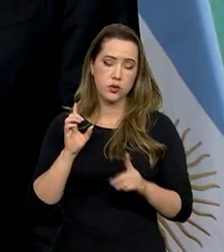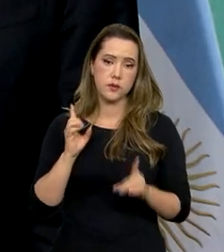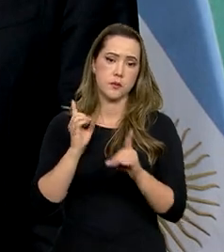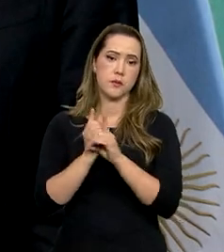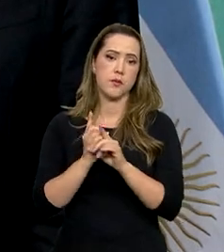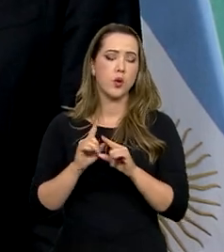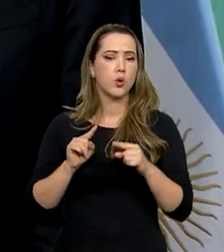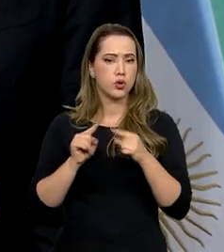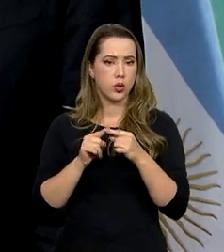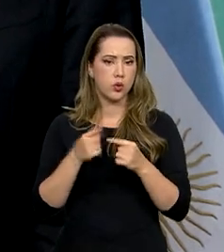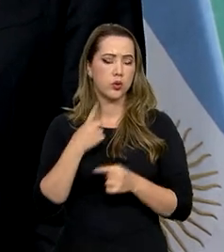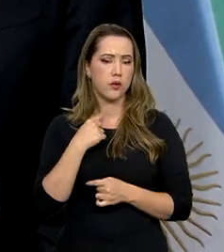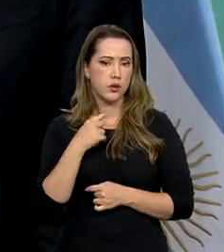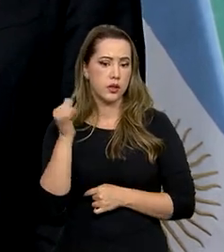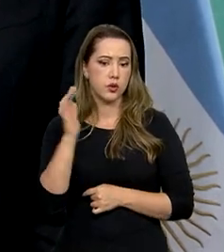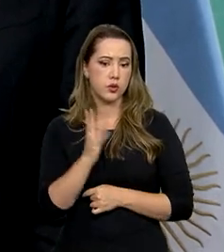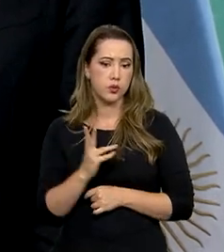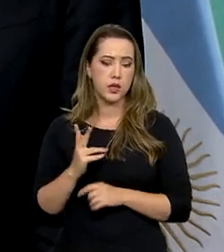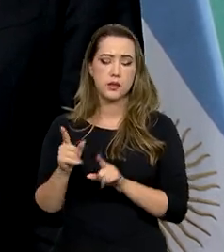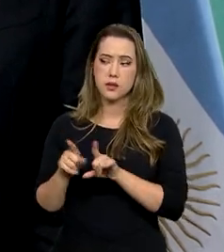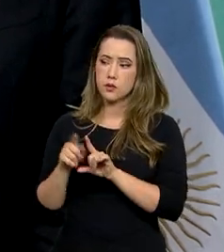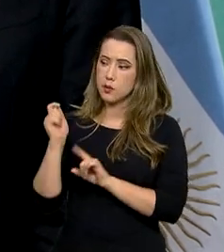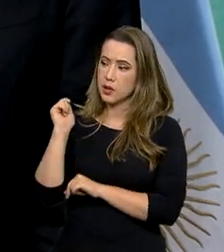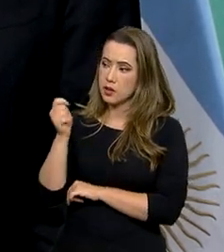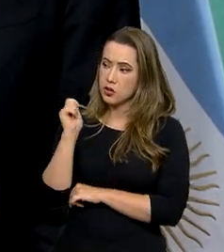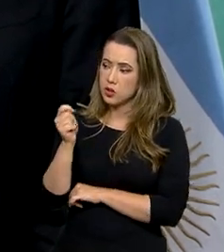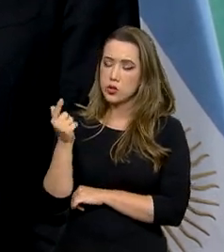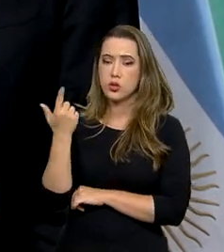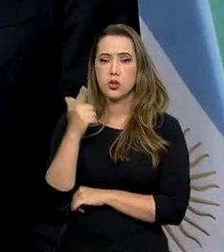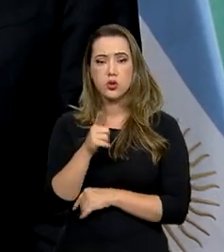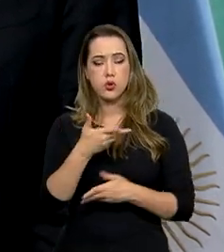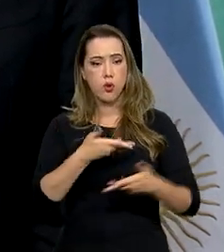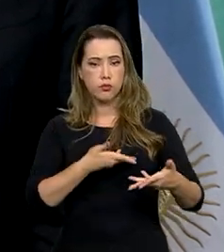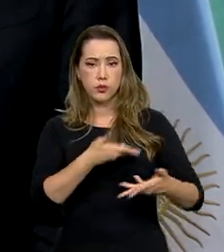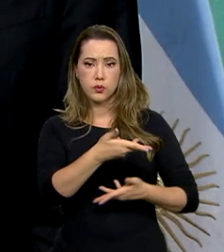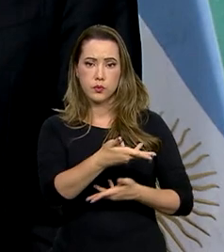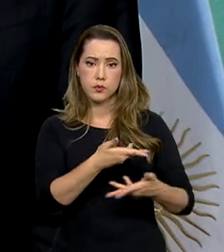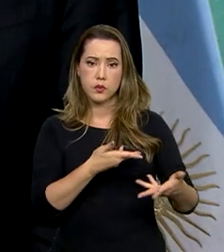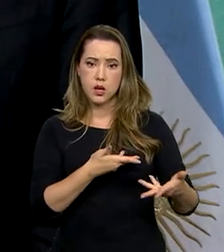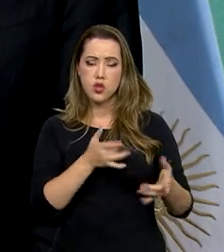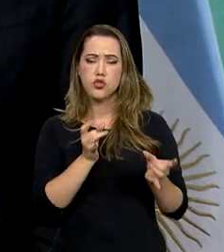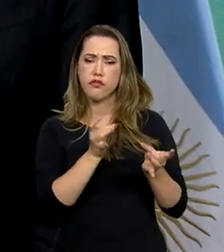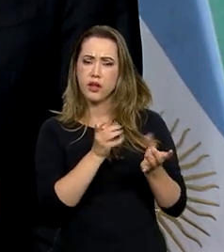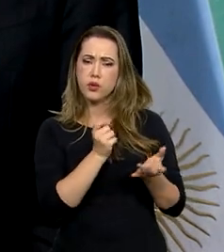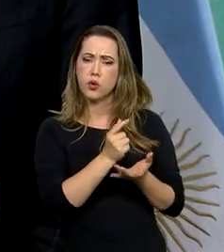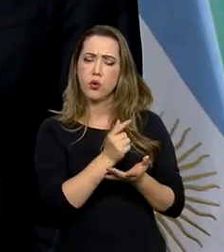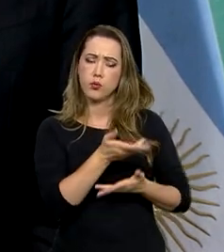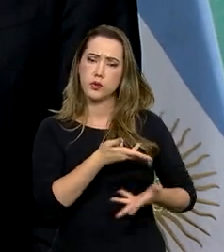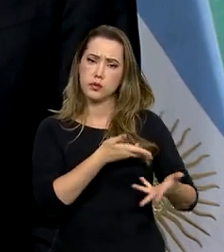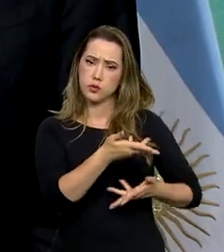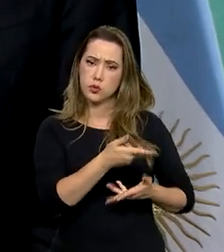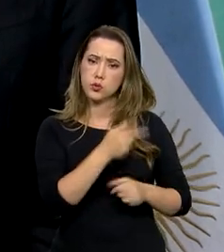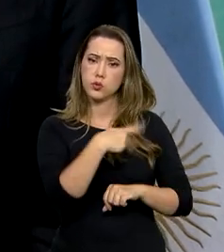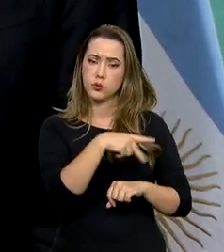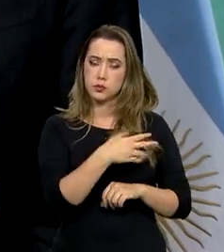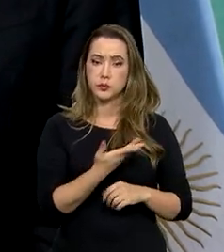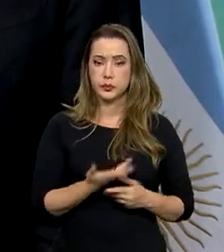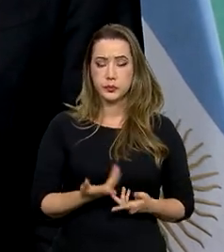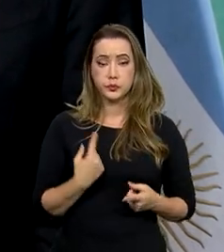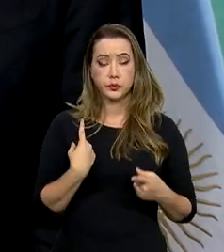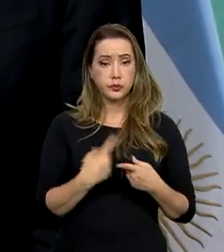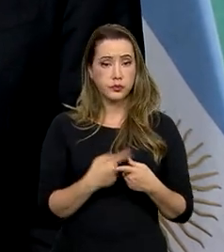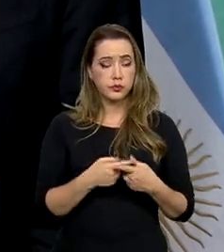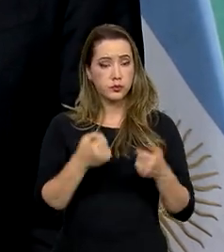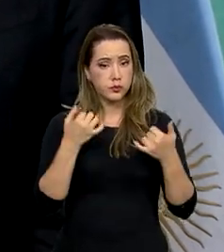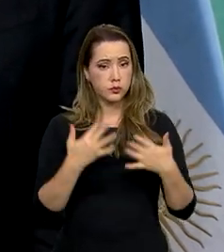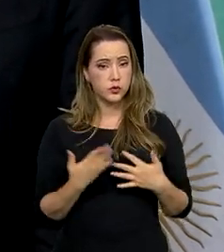dos interesses do Brasil e da Argentina de restabelecer o fluxo de comércio bilateral. Porque,